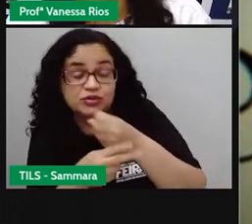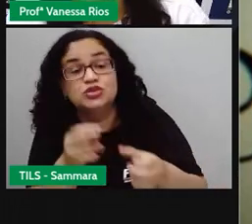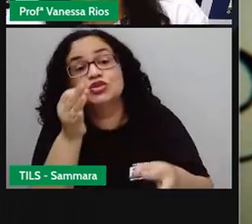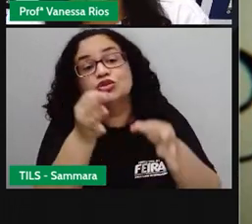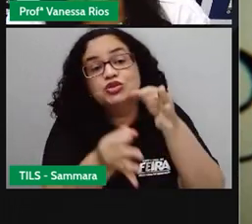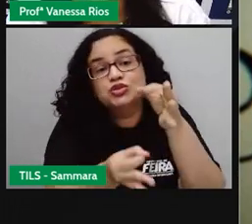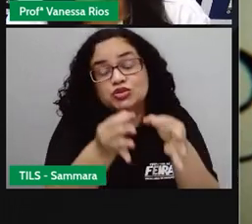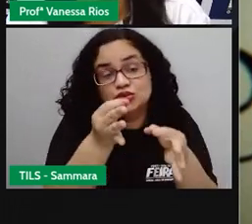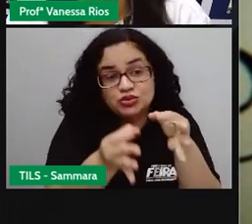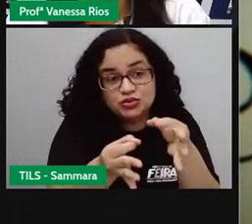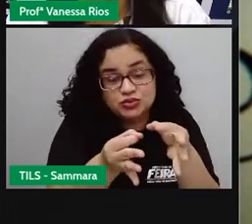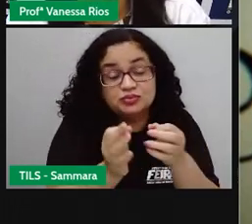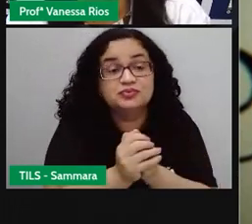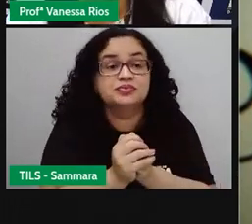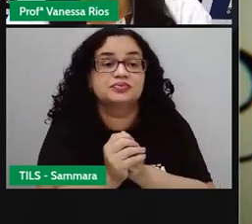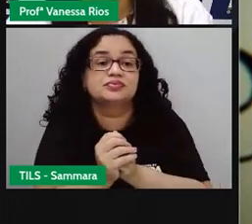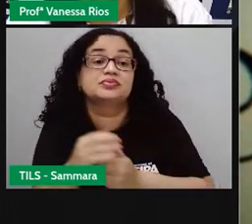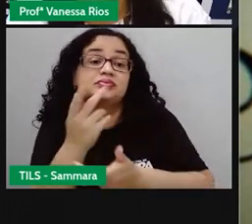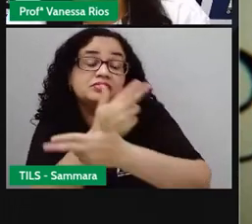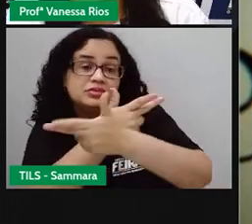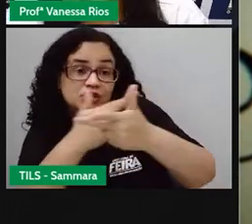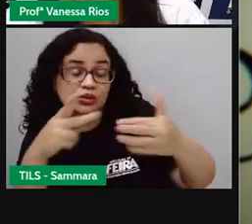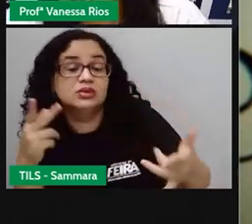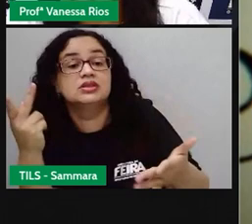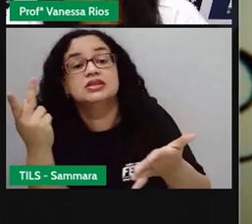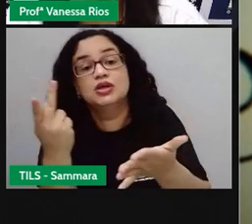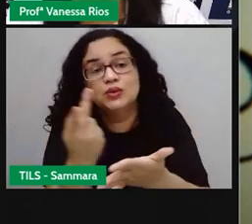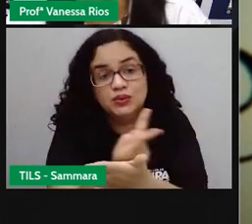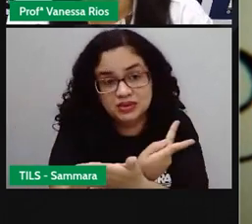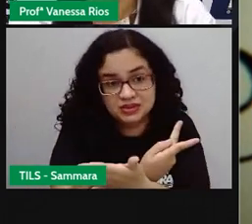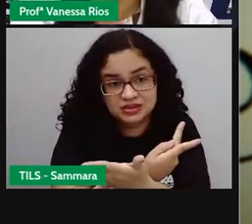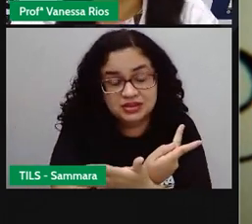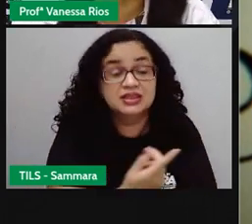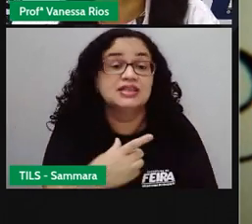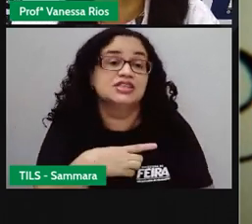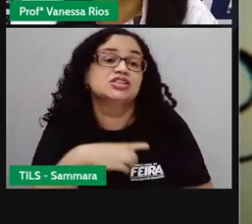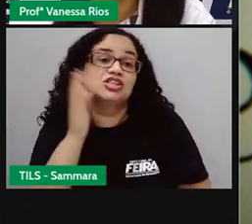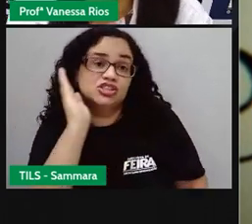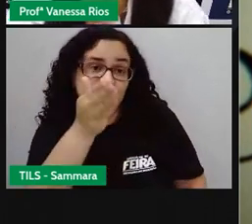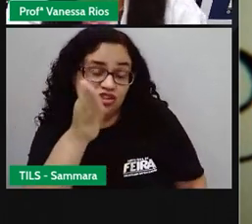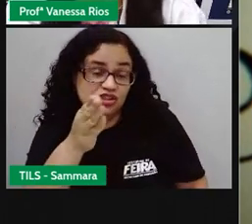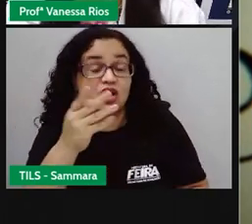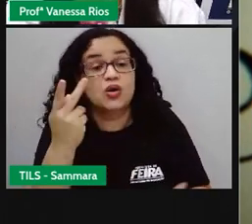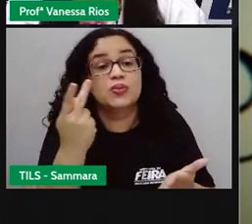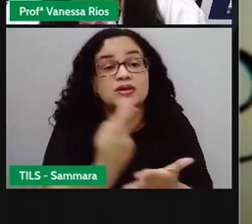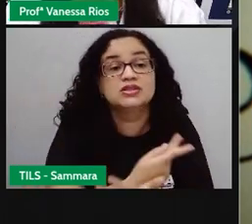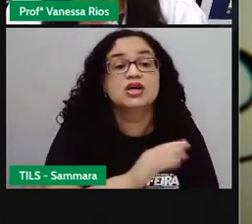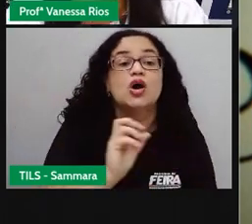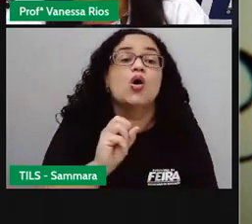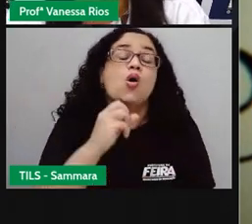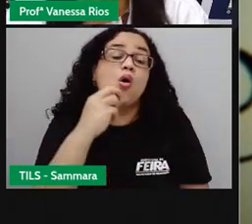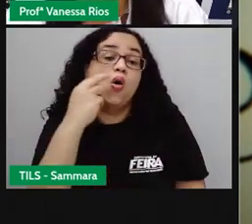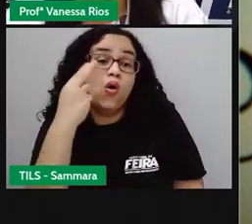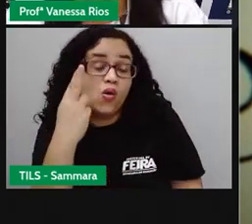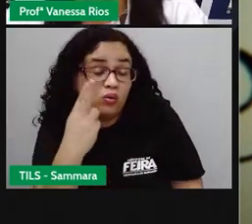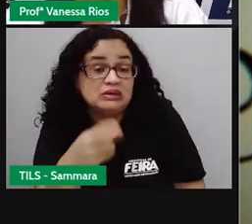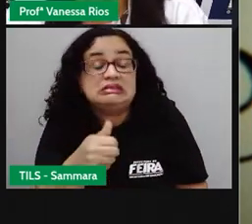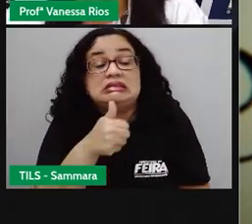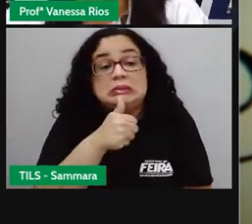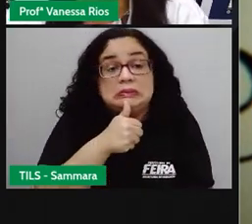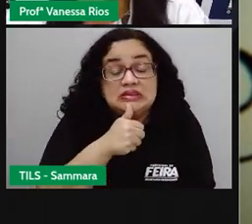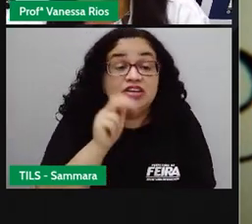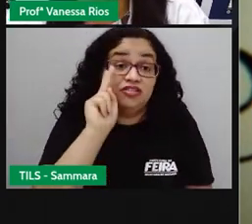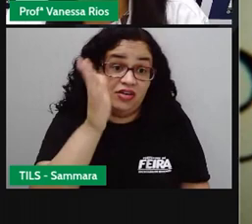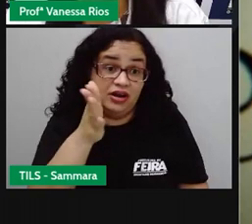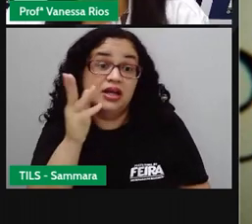nessas ações, nas coisas que estão acontecendo, que já aconteceram ou que vão acontecer. Porque os